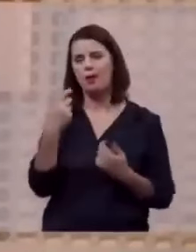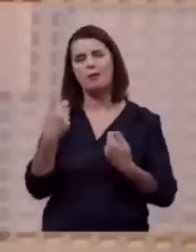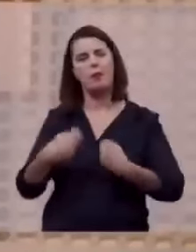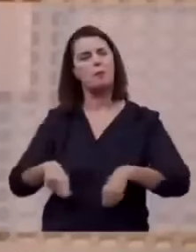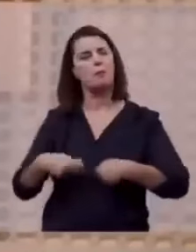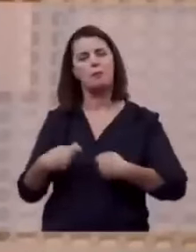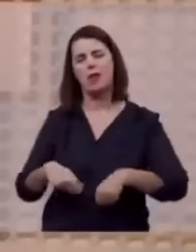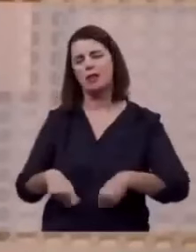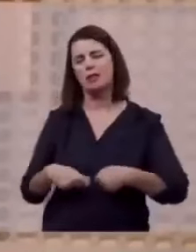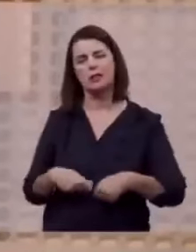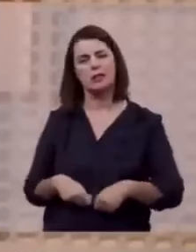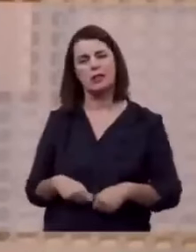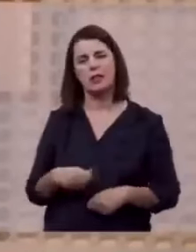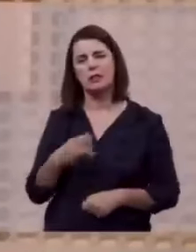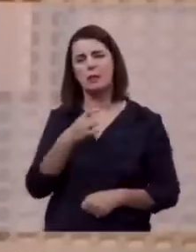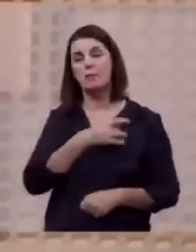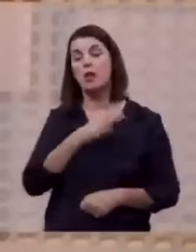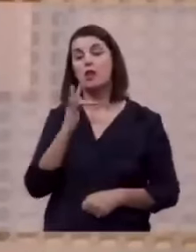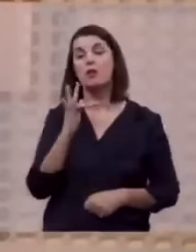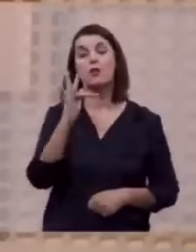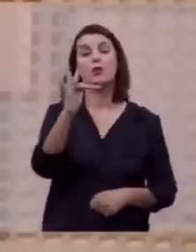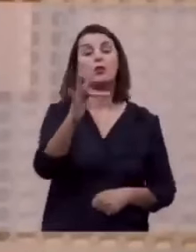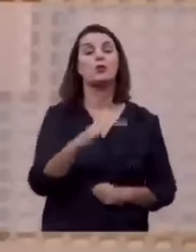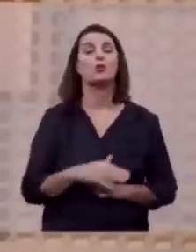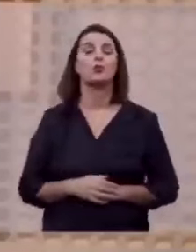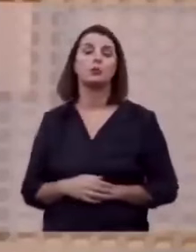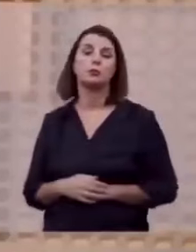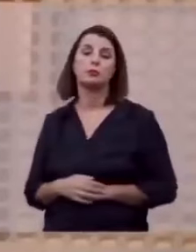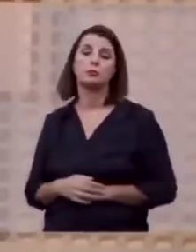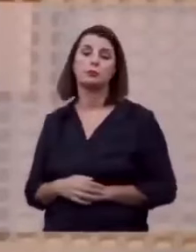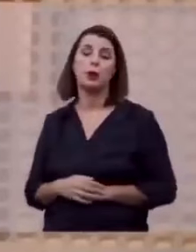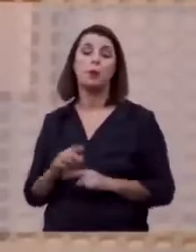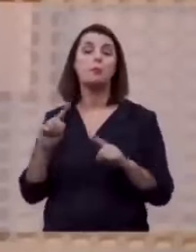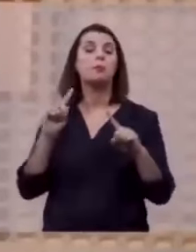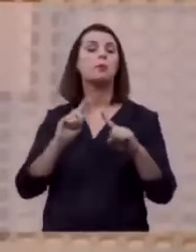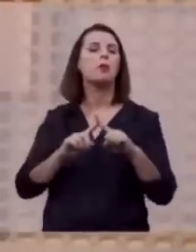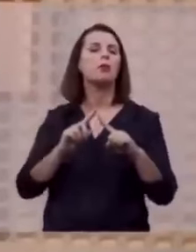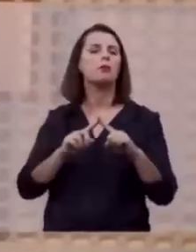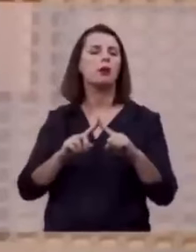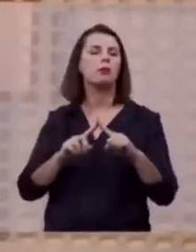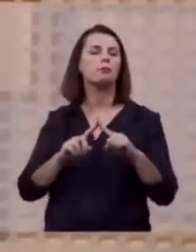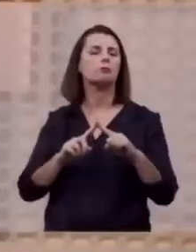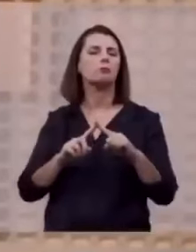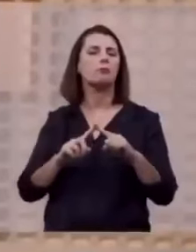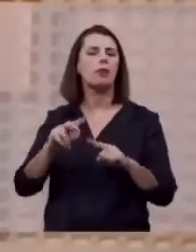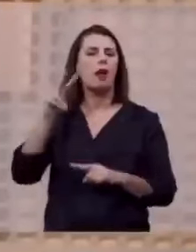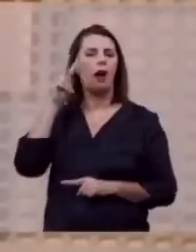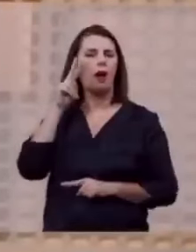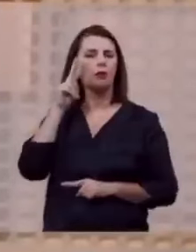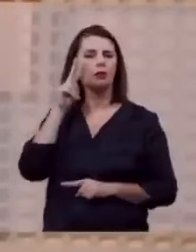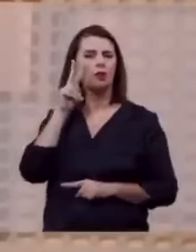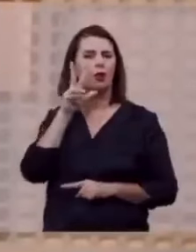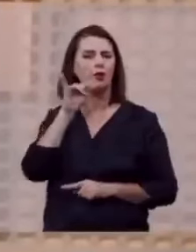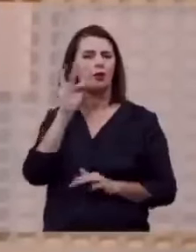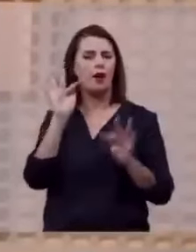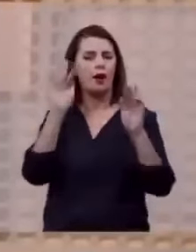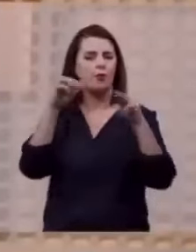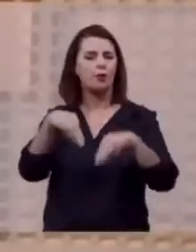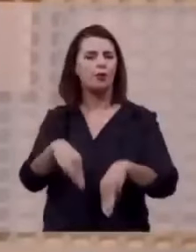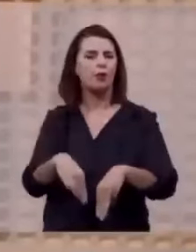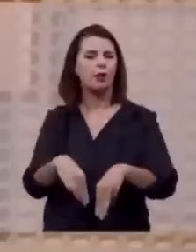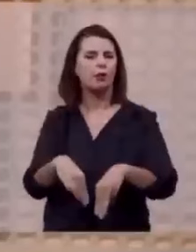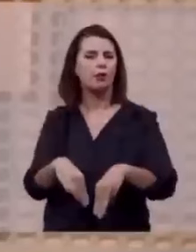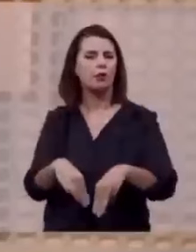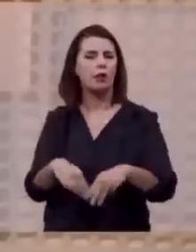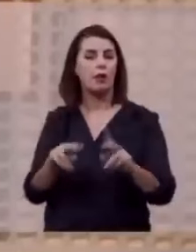temer o futuro, porque a história está sendo conduzida a consumação final,